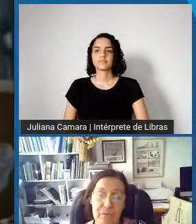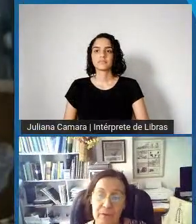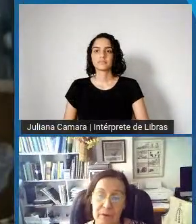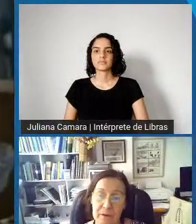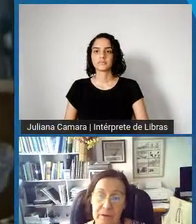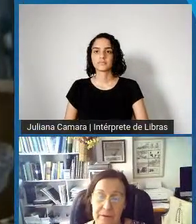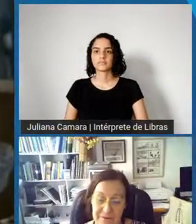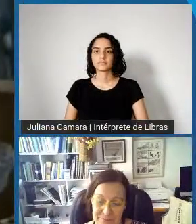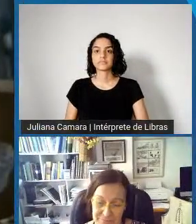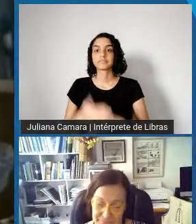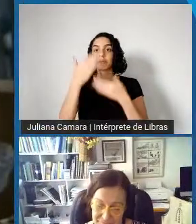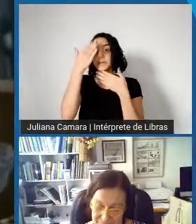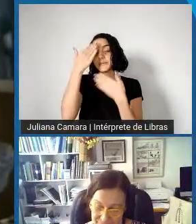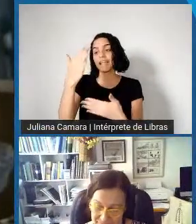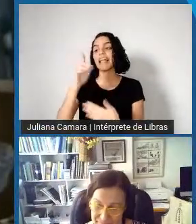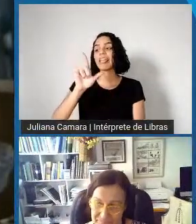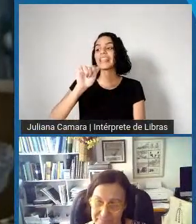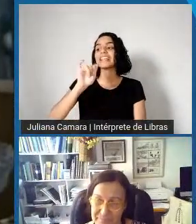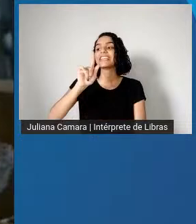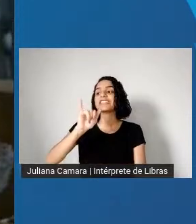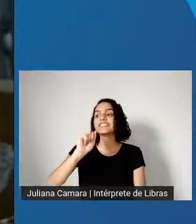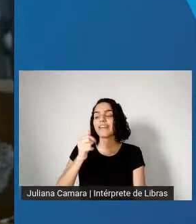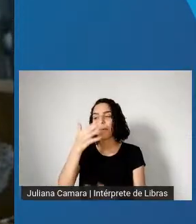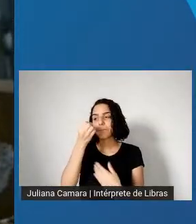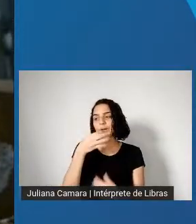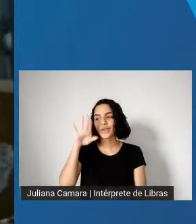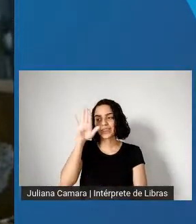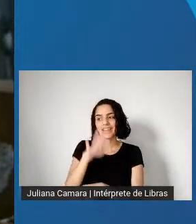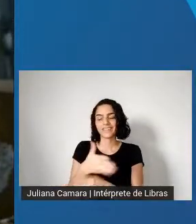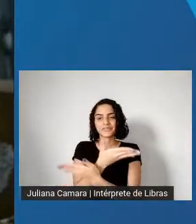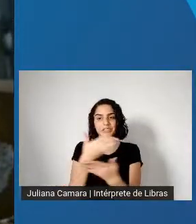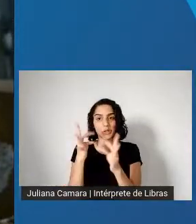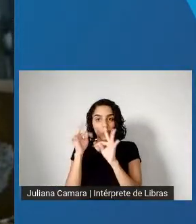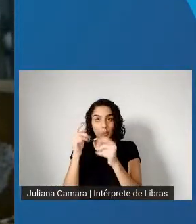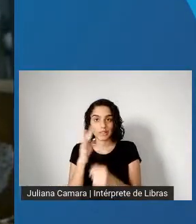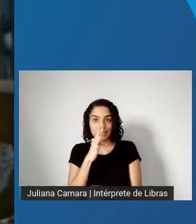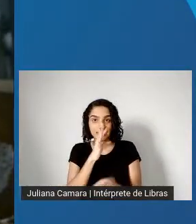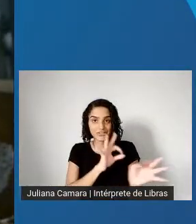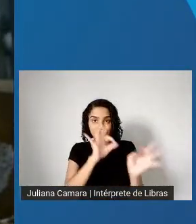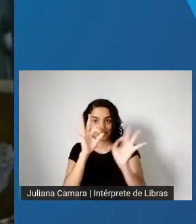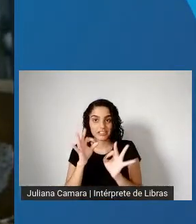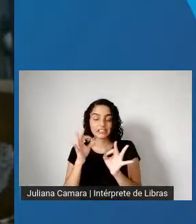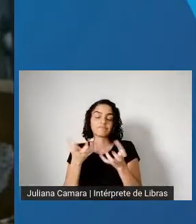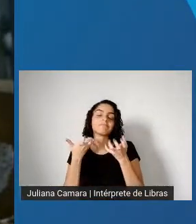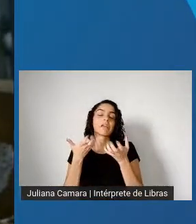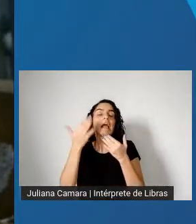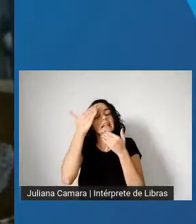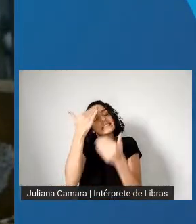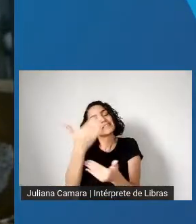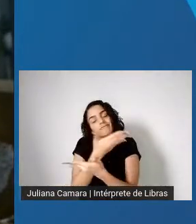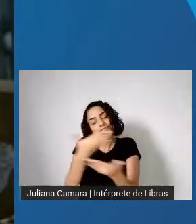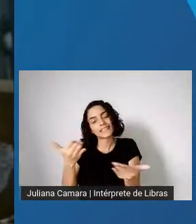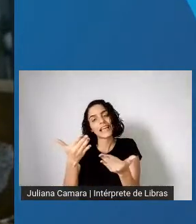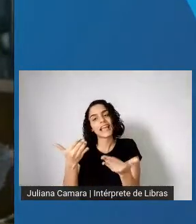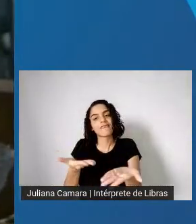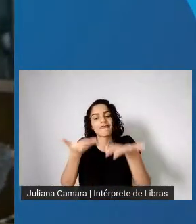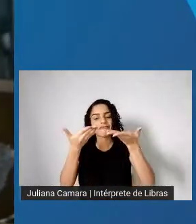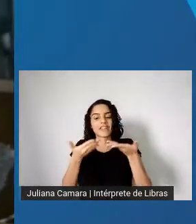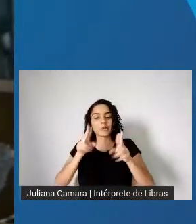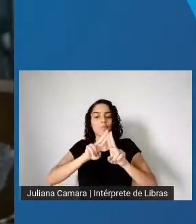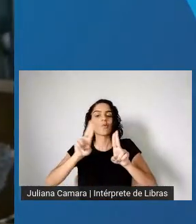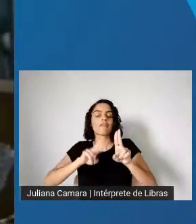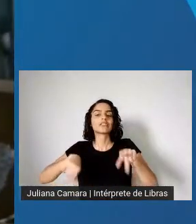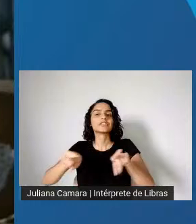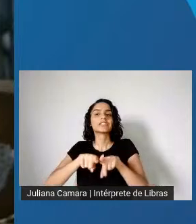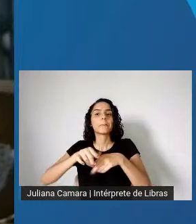Muito obrigado, Lígia. Muito boa tarde a todos que nos assistem. Eu quero agradecer o convite da UFRJ, cumprimentar